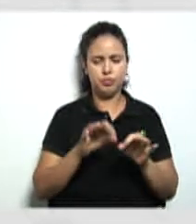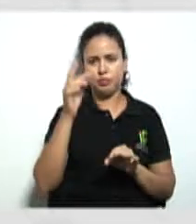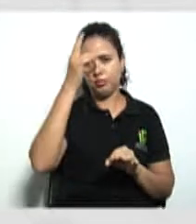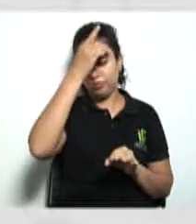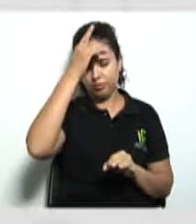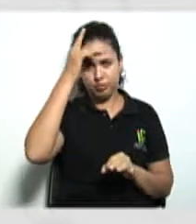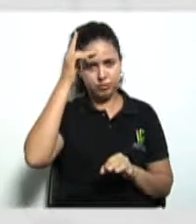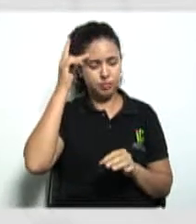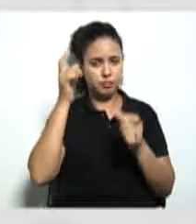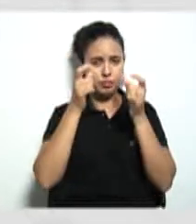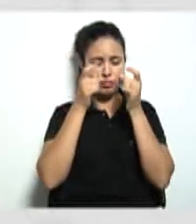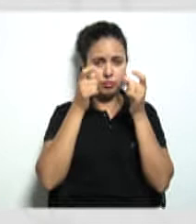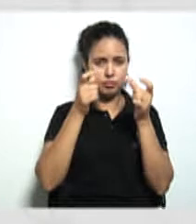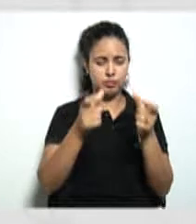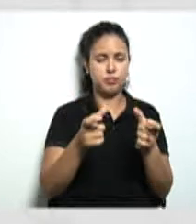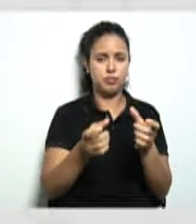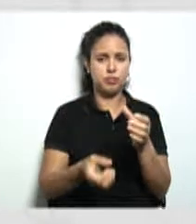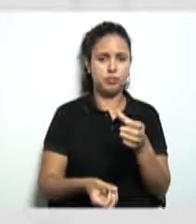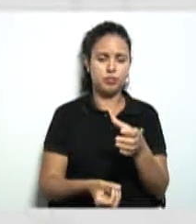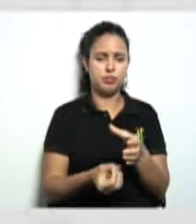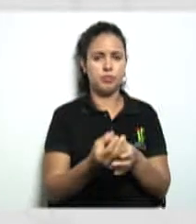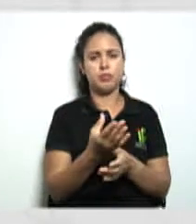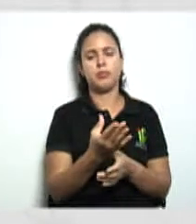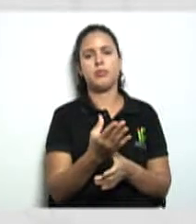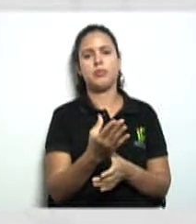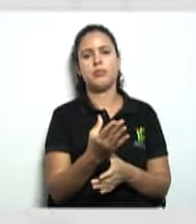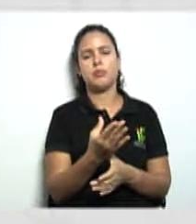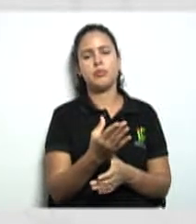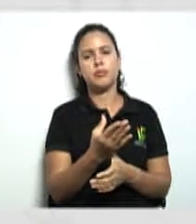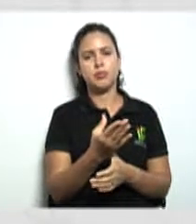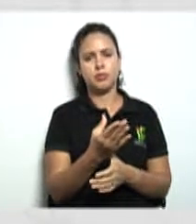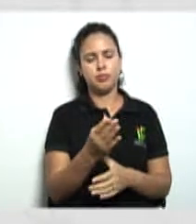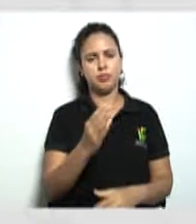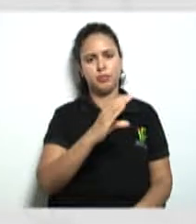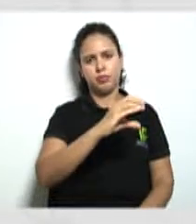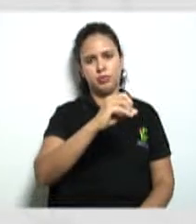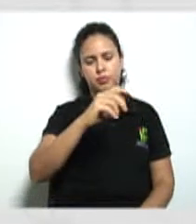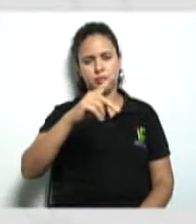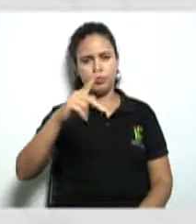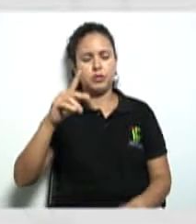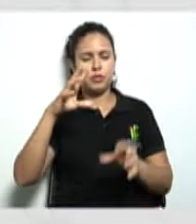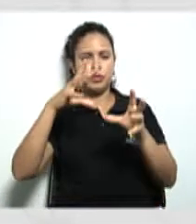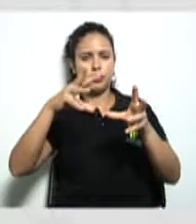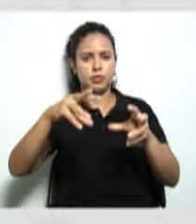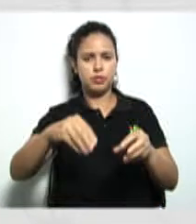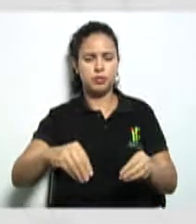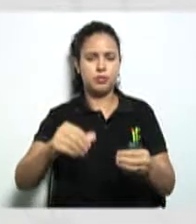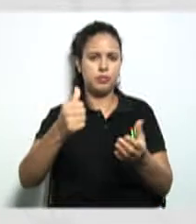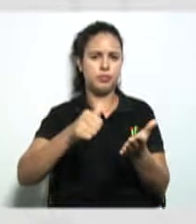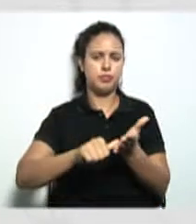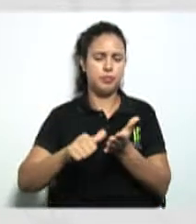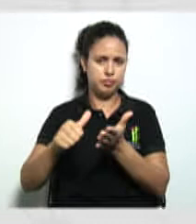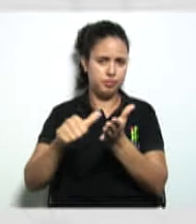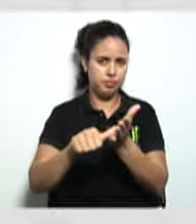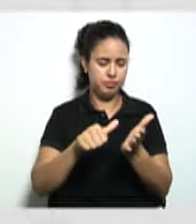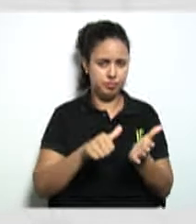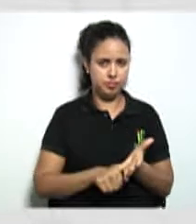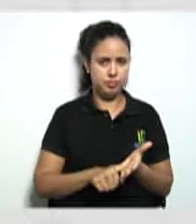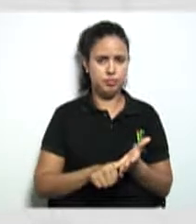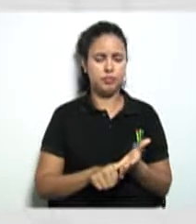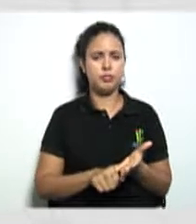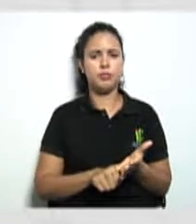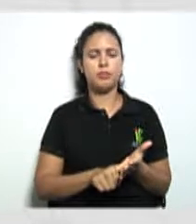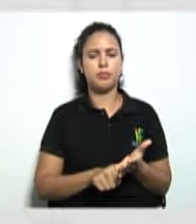interessadas na criação da cooperativa então todos os associados nesse